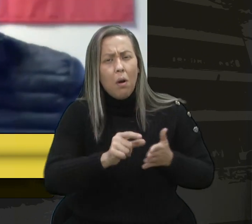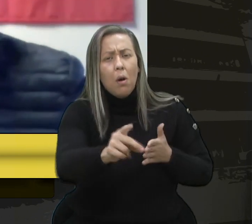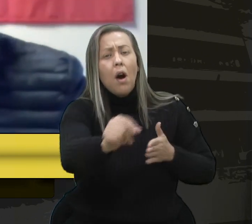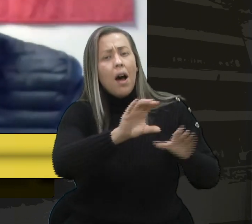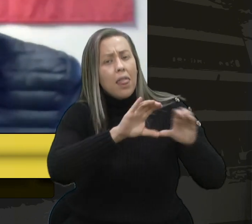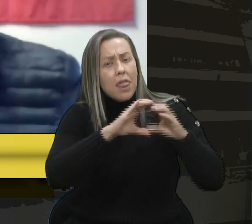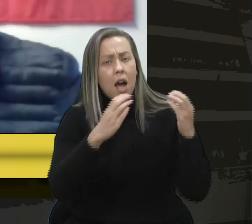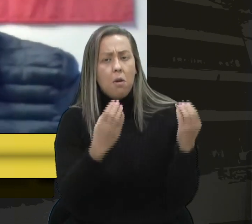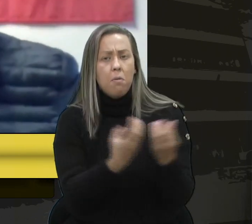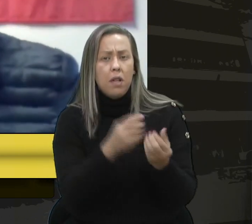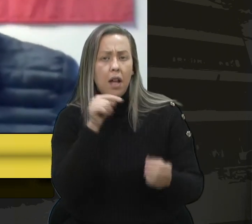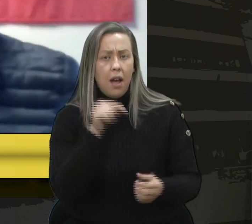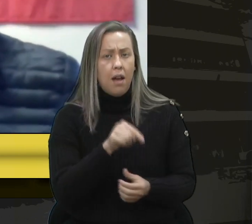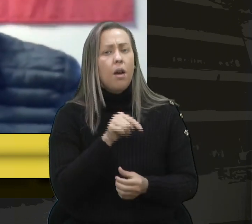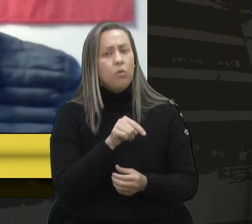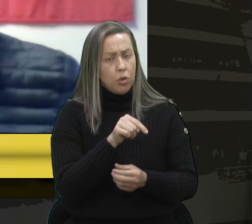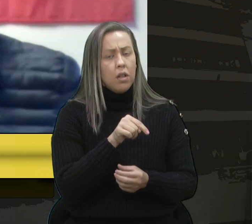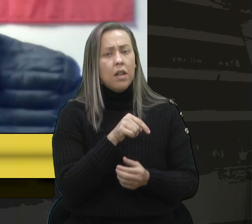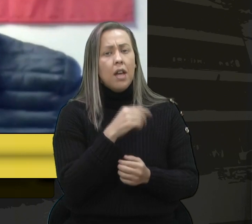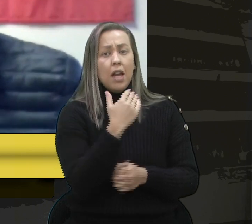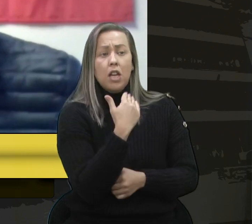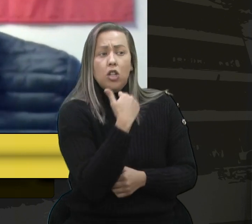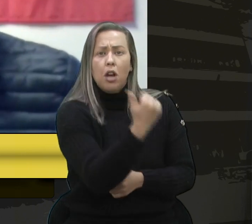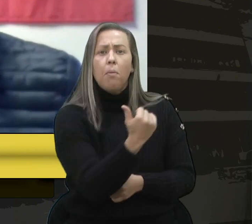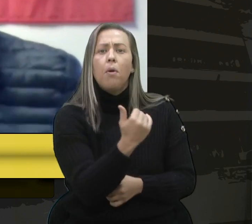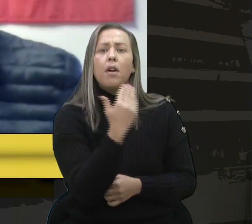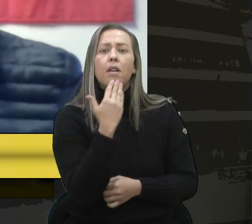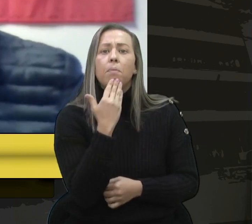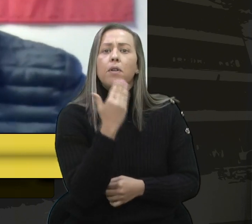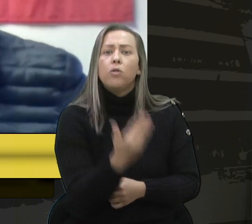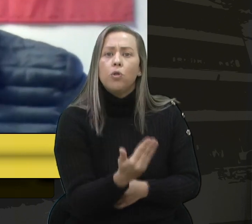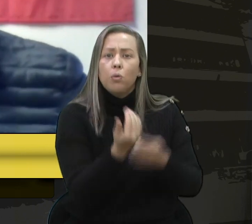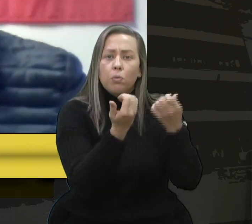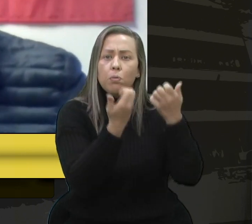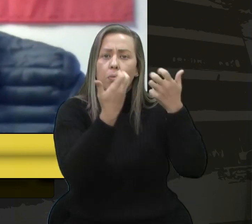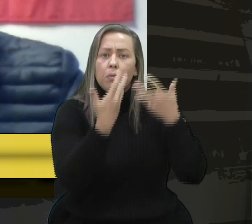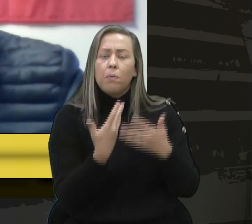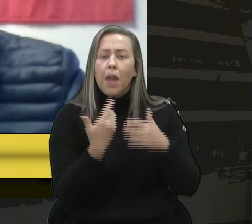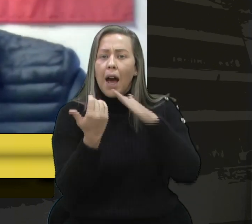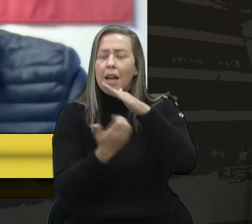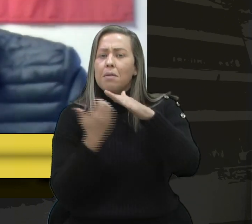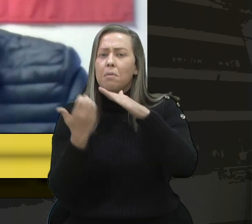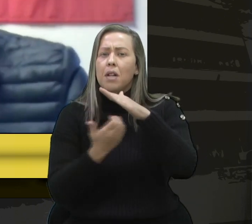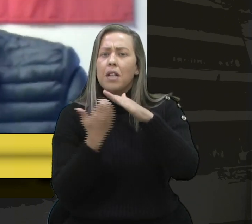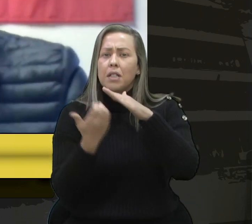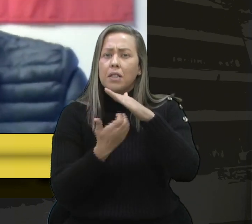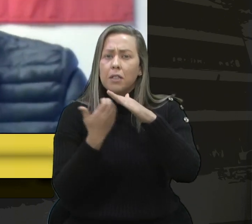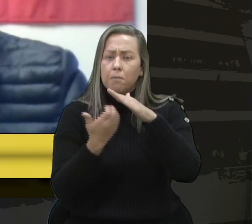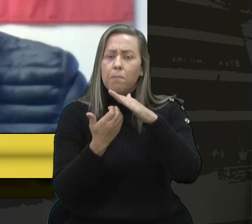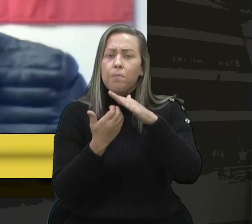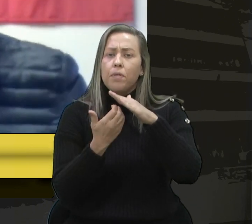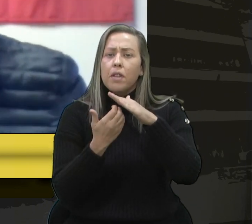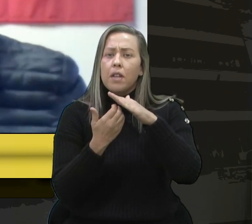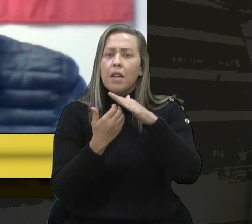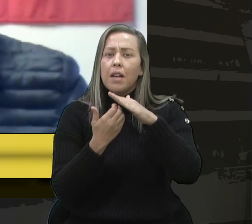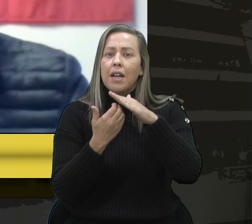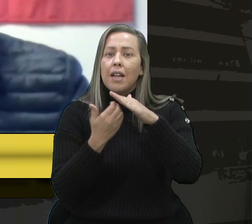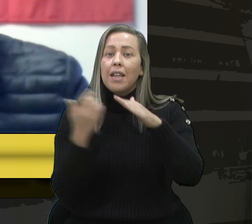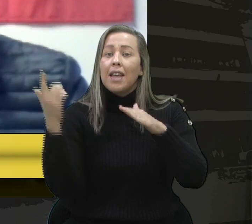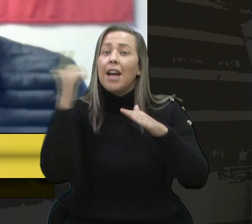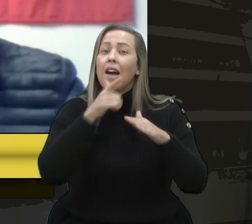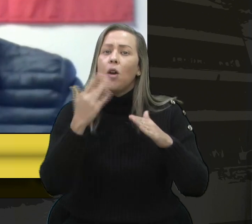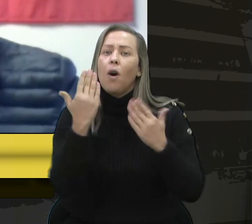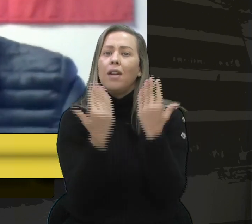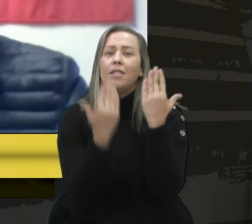comunidade, nos procurou em relação à empresa que foi vencedora da